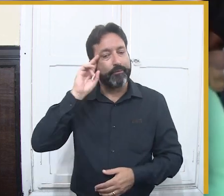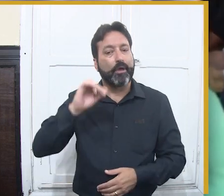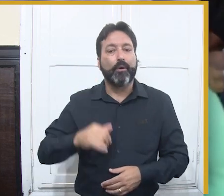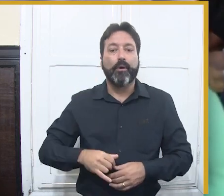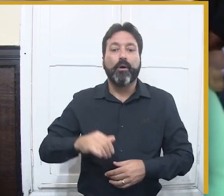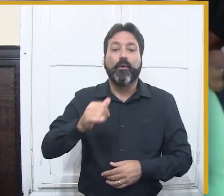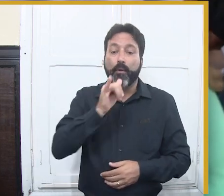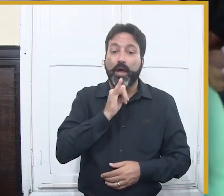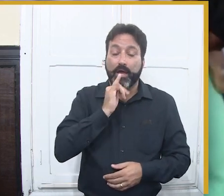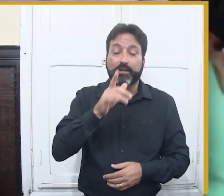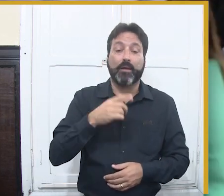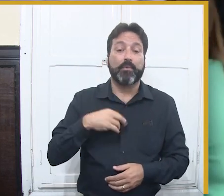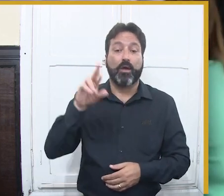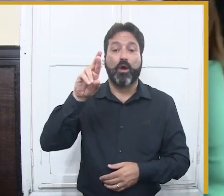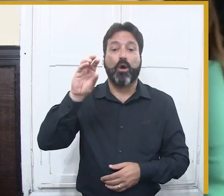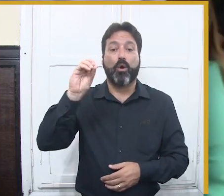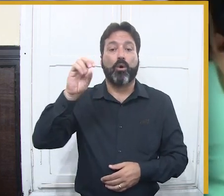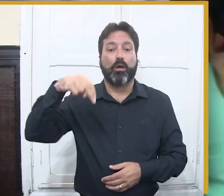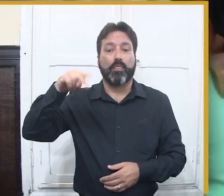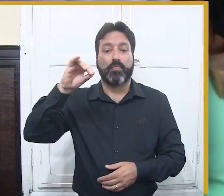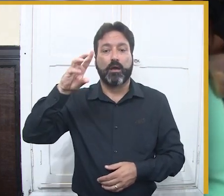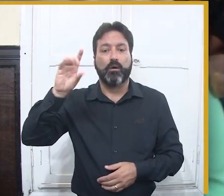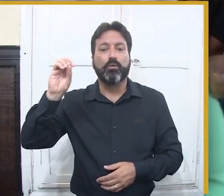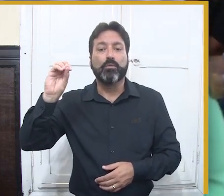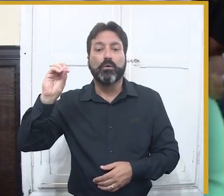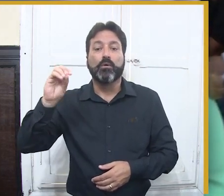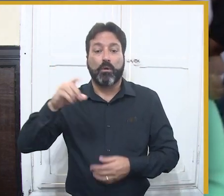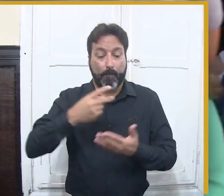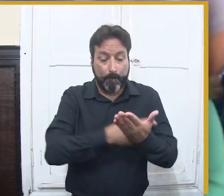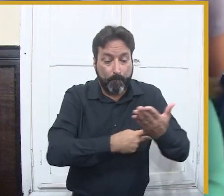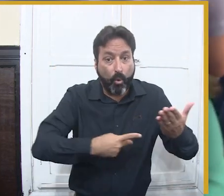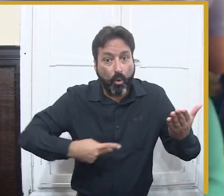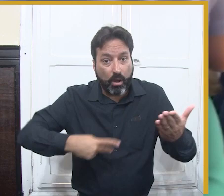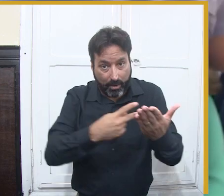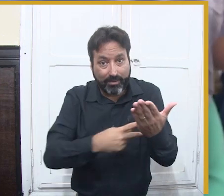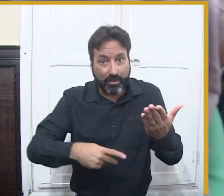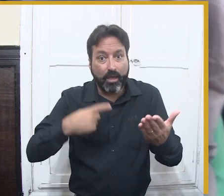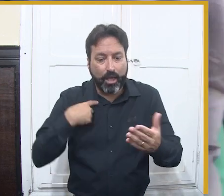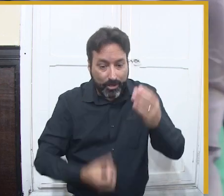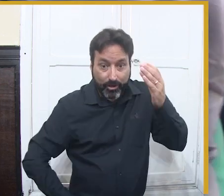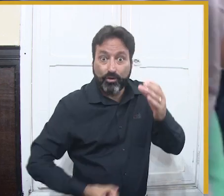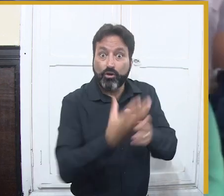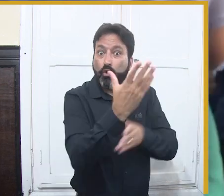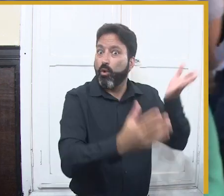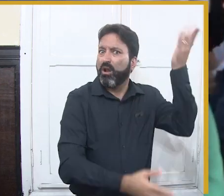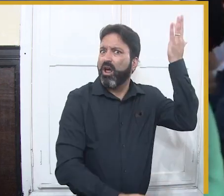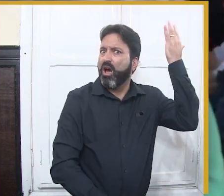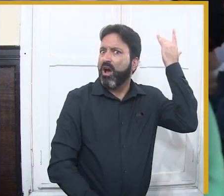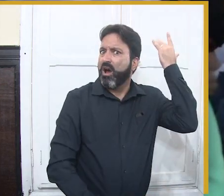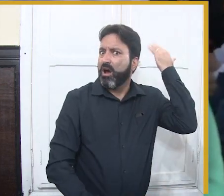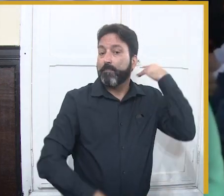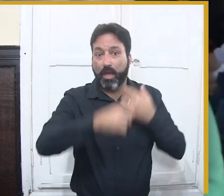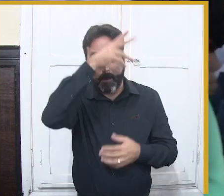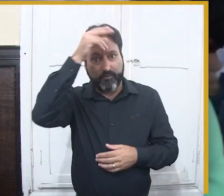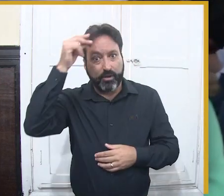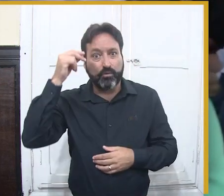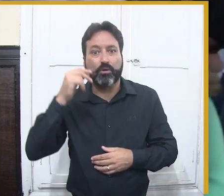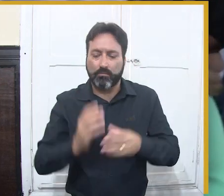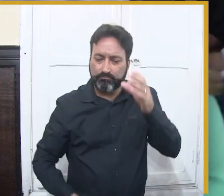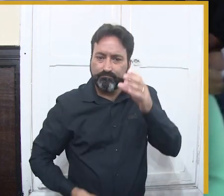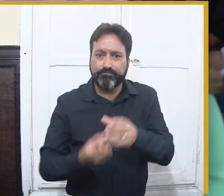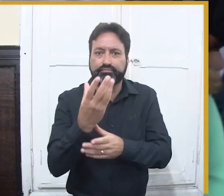iniciativa privada a observar um potencial que a cidade ou que o Estado ou que o país tem. E posso citar o exemplo